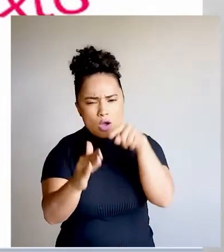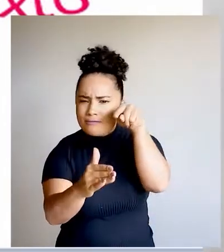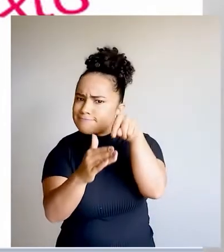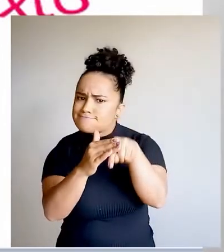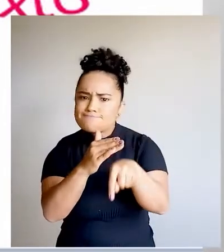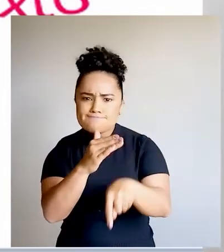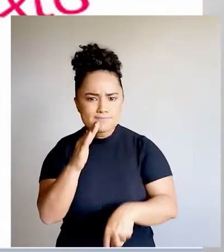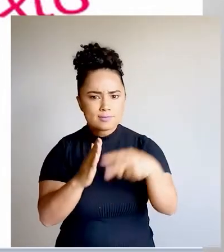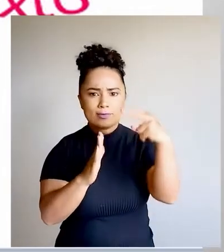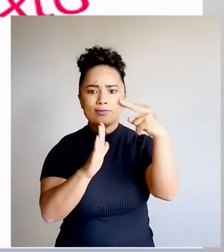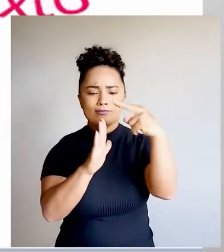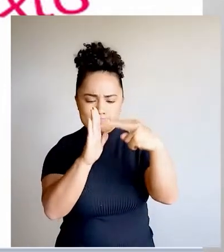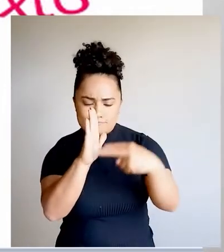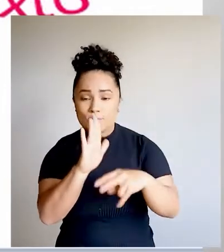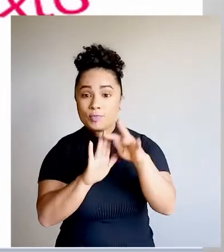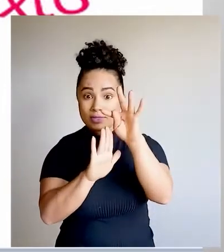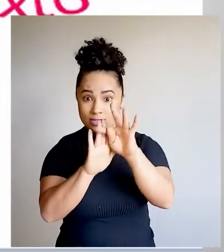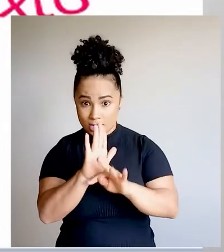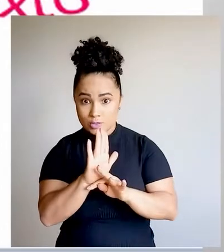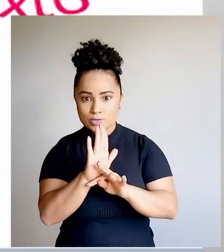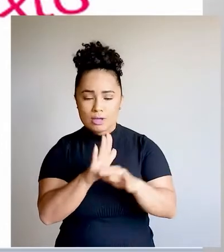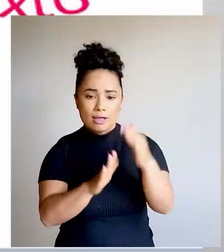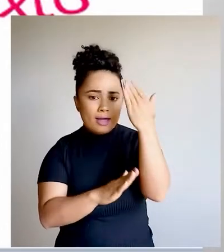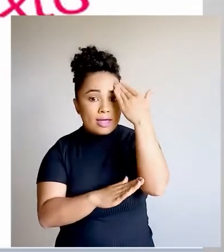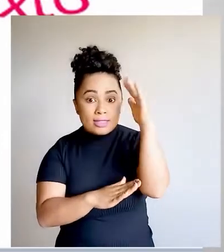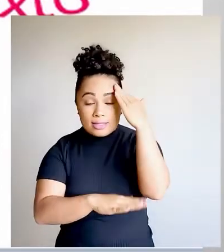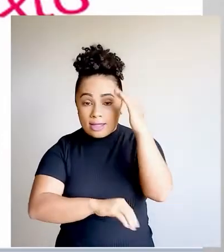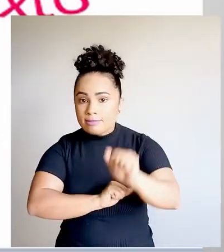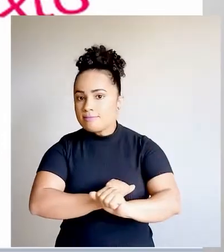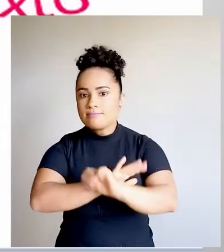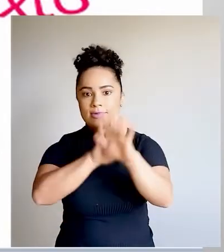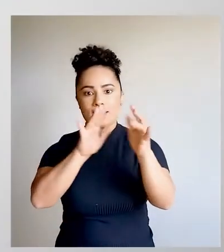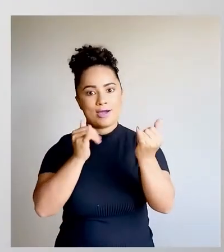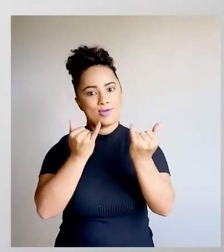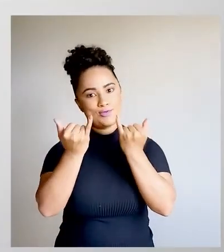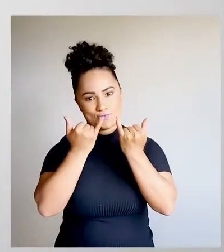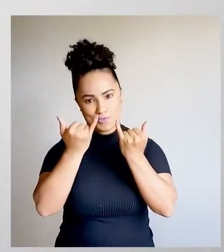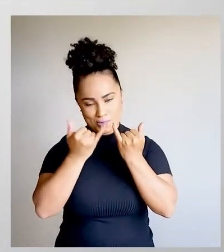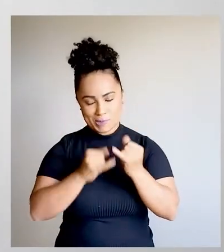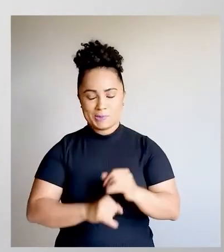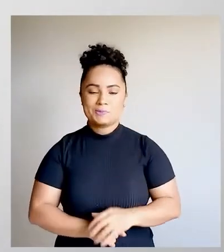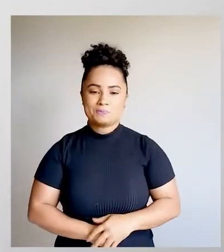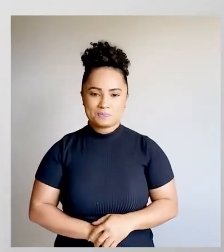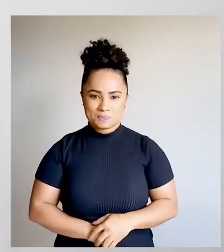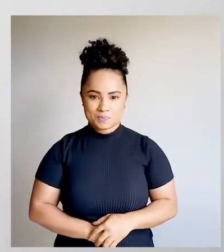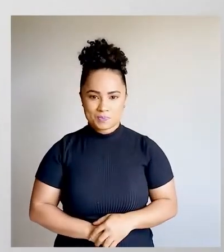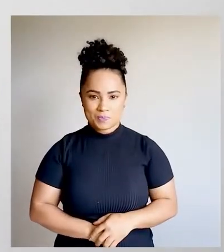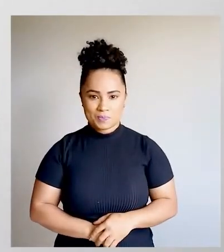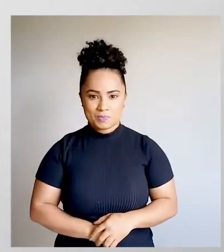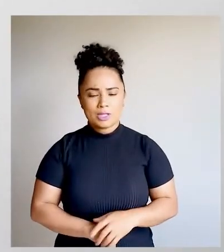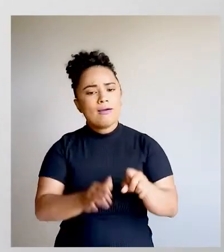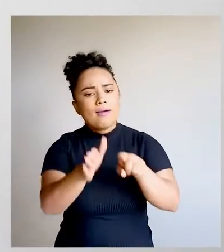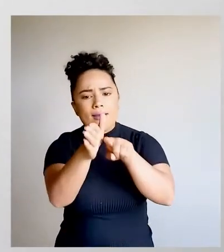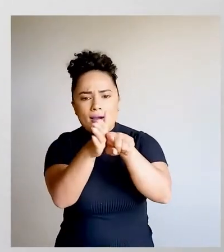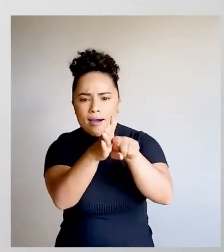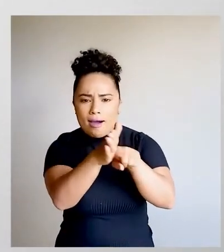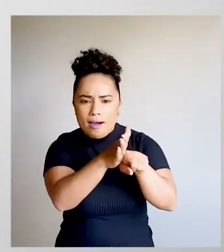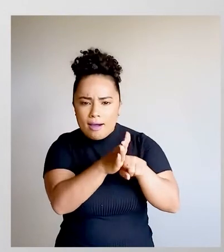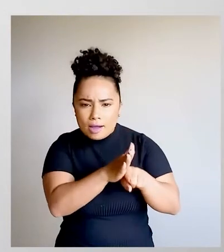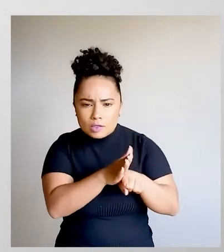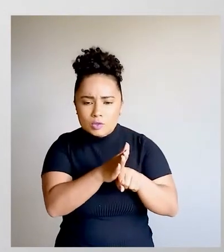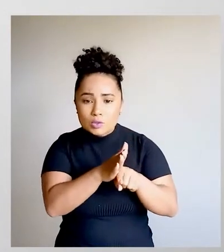para poder buscar essa informação que o texto quer me revelar. Então, vamos analisar uma questão